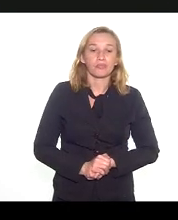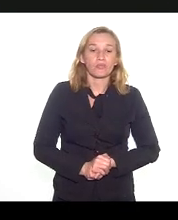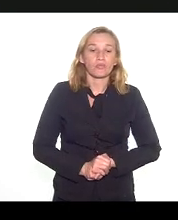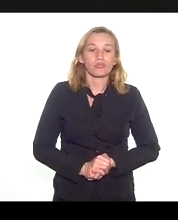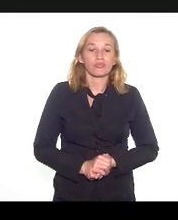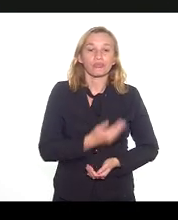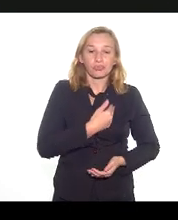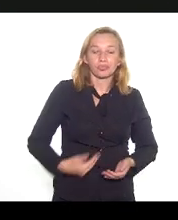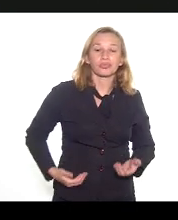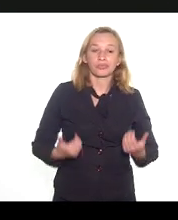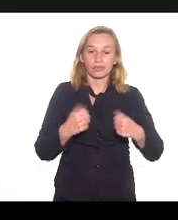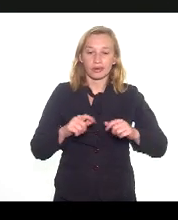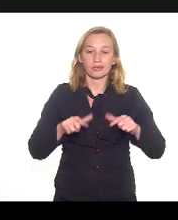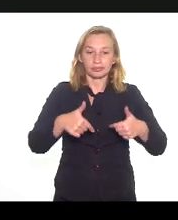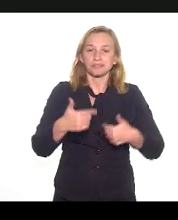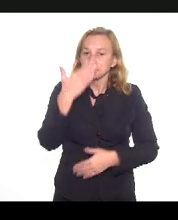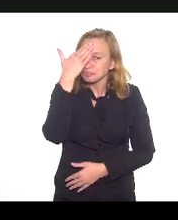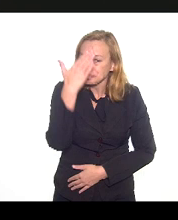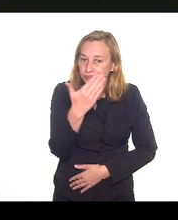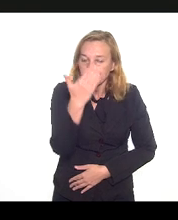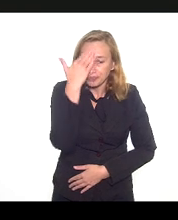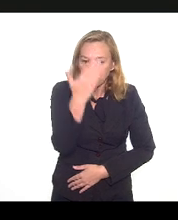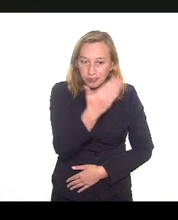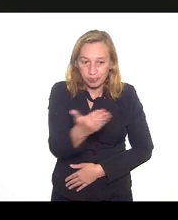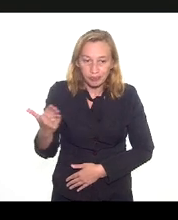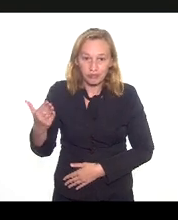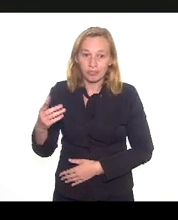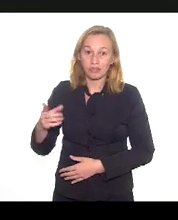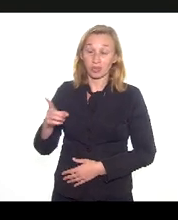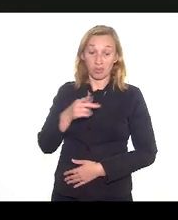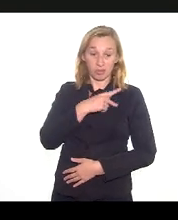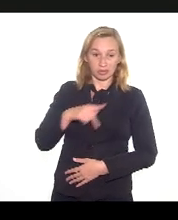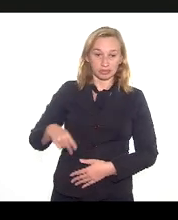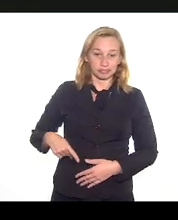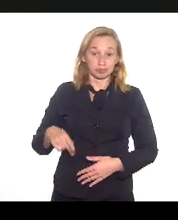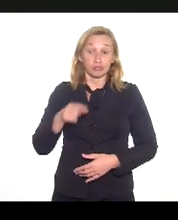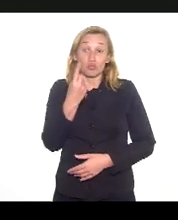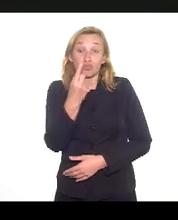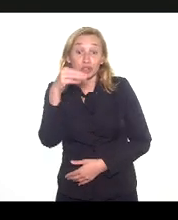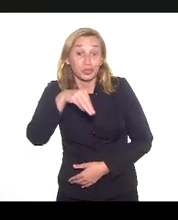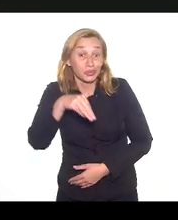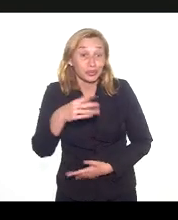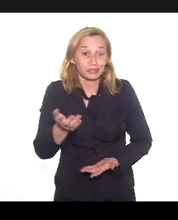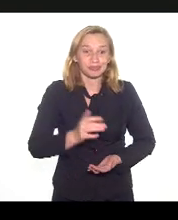mesmo tem que rejetar. Obrigado, gente. Presidente, para pegar a gente, Paulo Teixeira, um minuto.